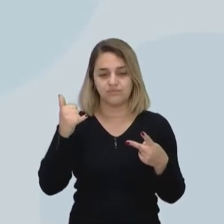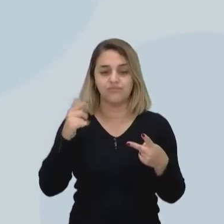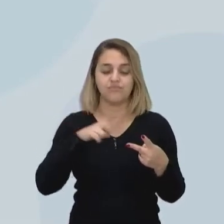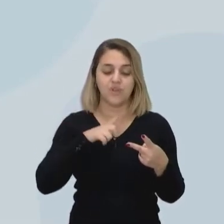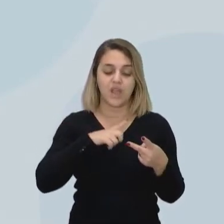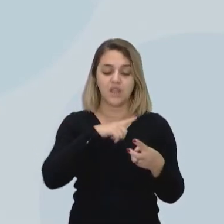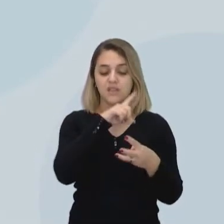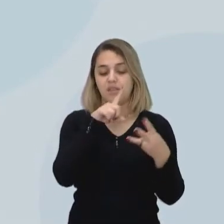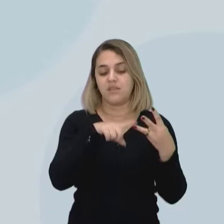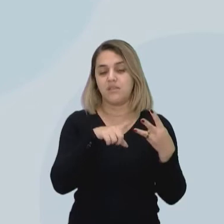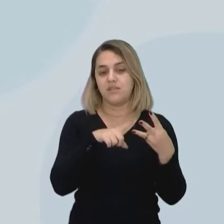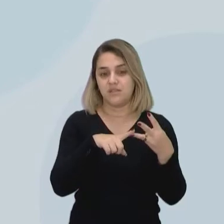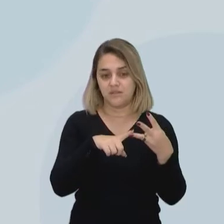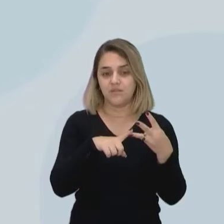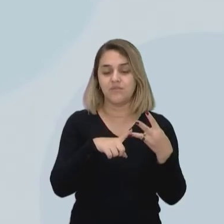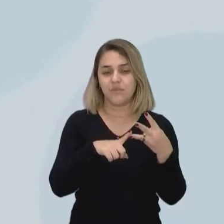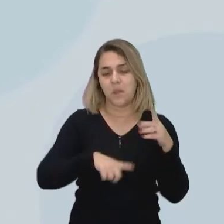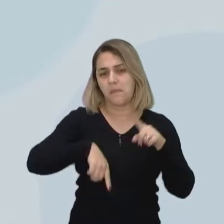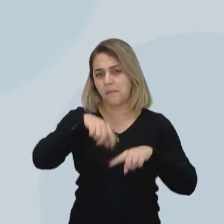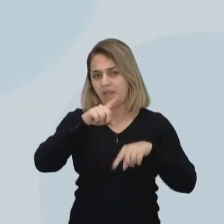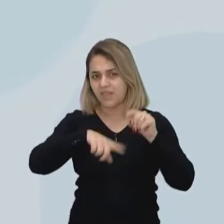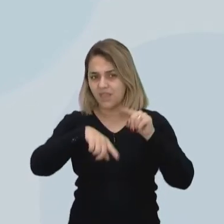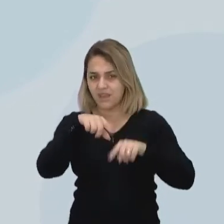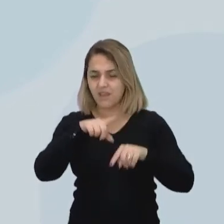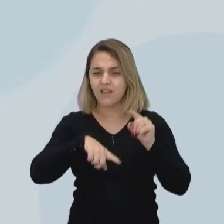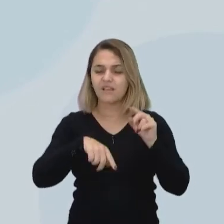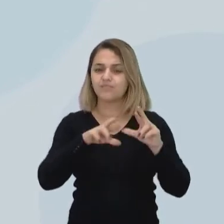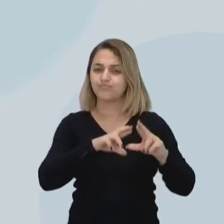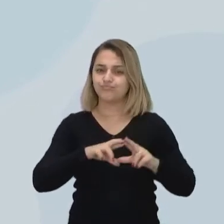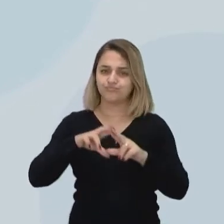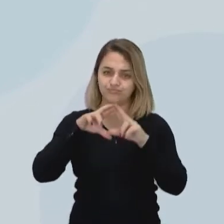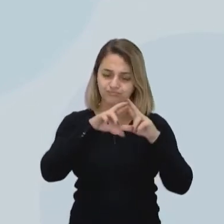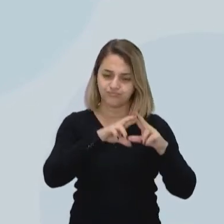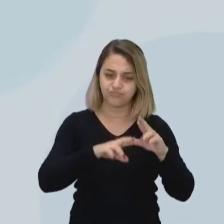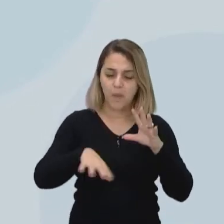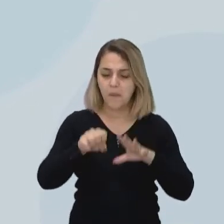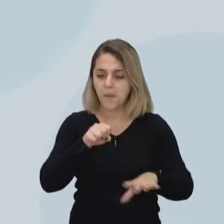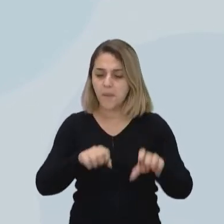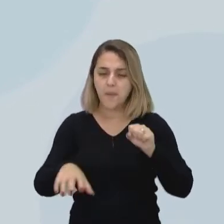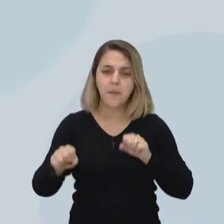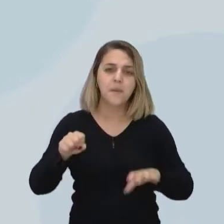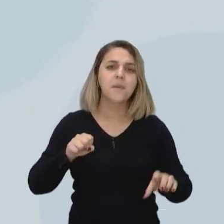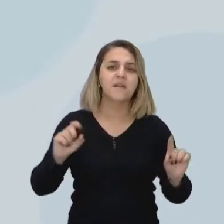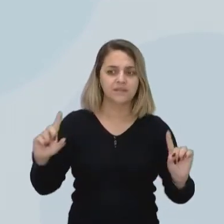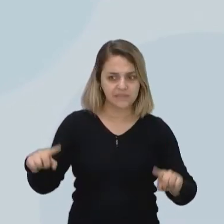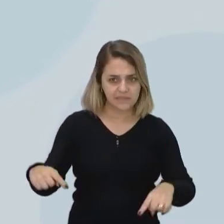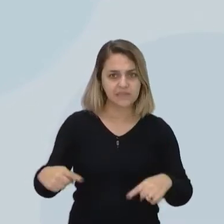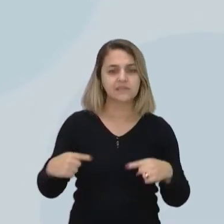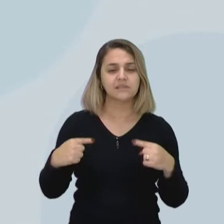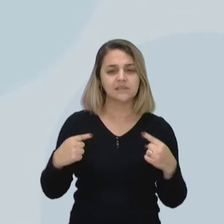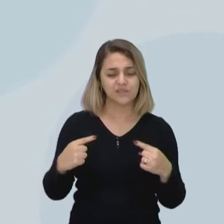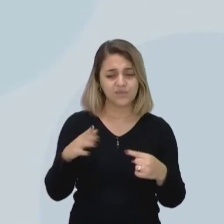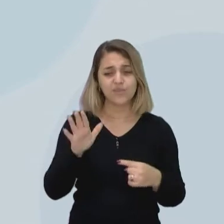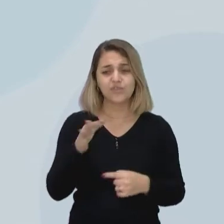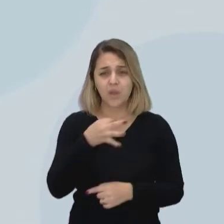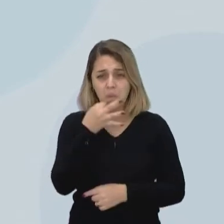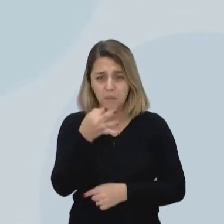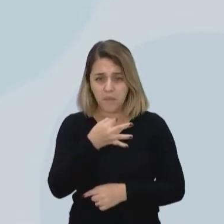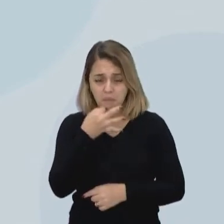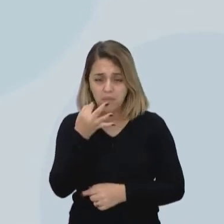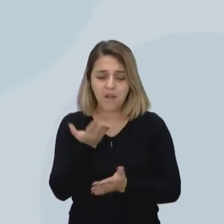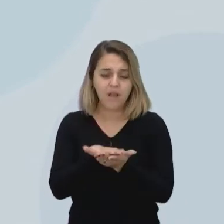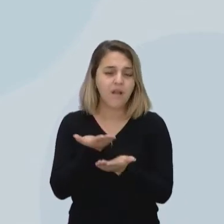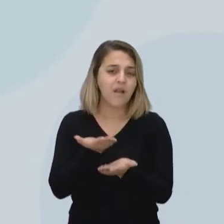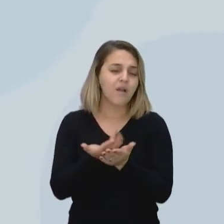a questão da seleção de materiais, tá? É um desafio, né? A gente já comentou em outras aulas